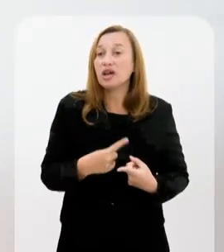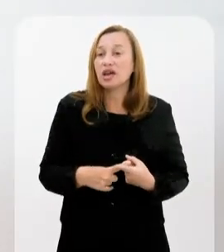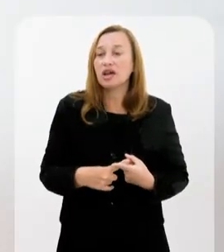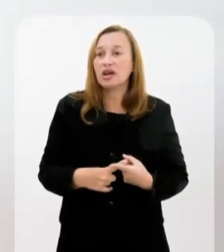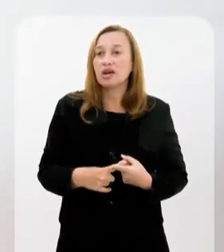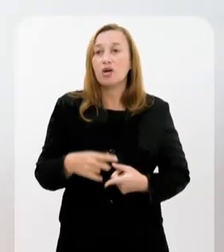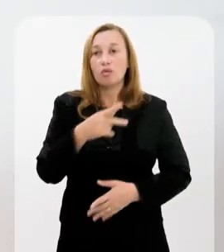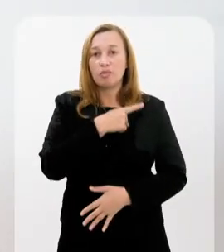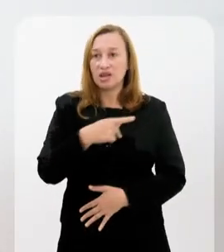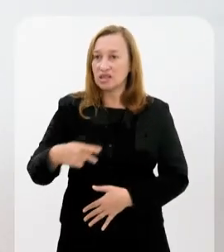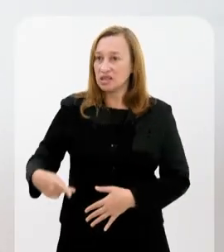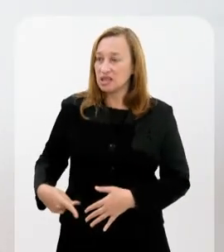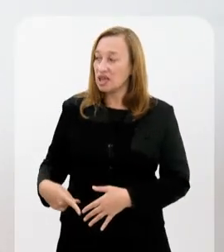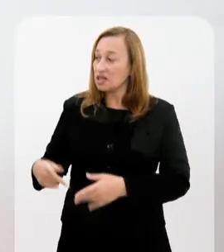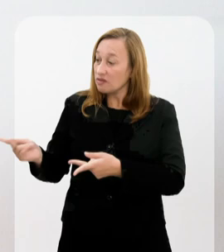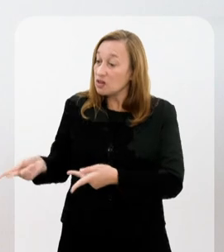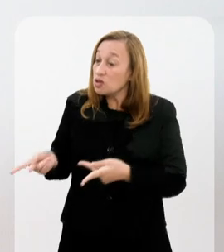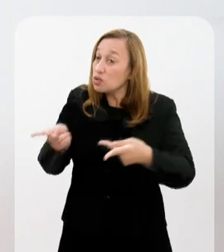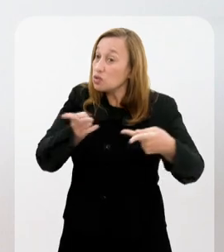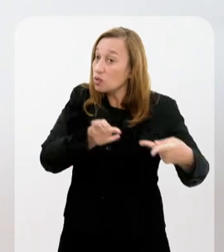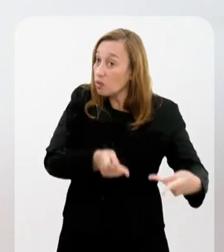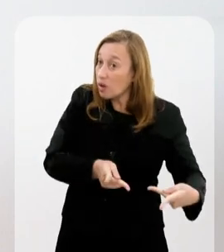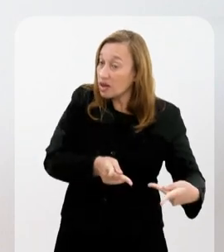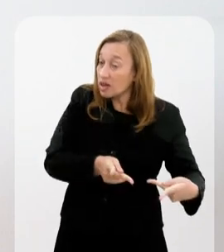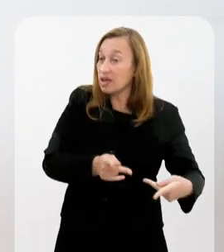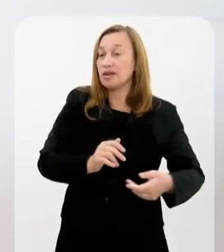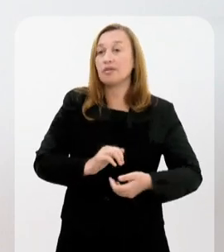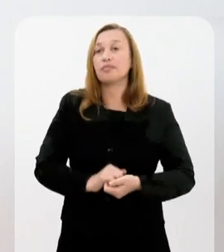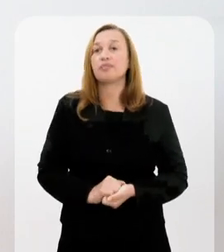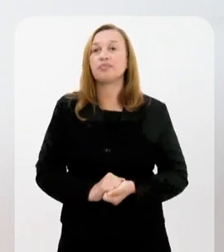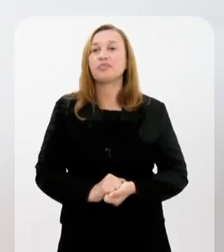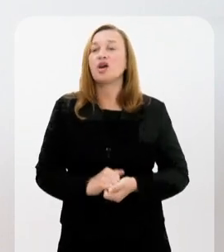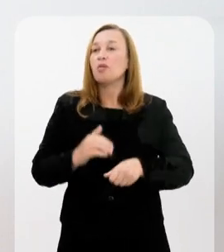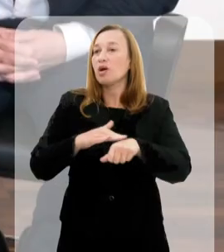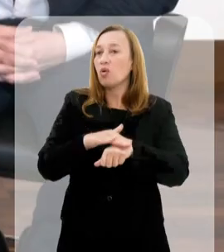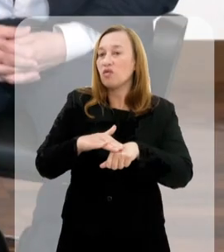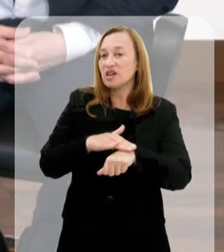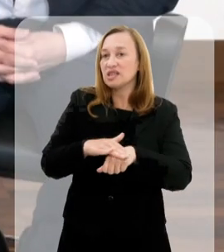o presidente veio aqui para lançar com Almada.